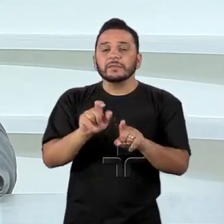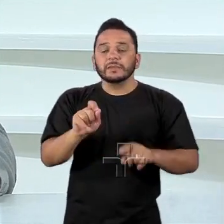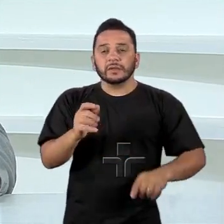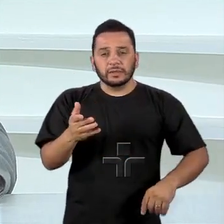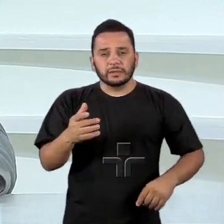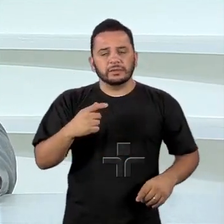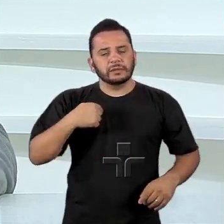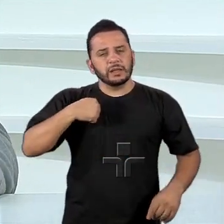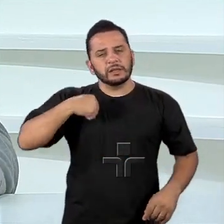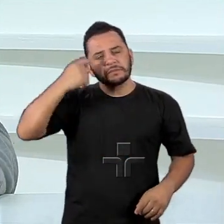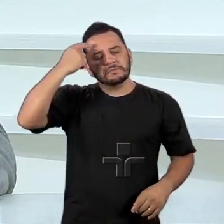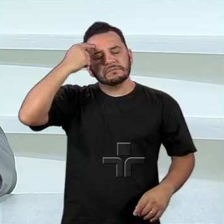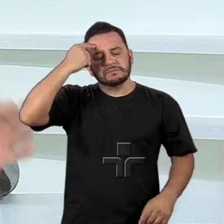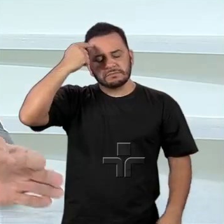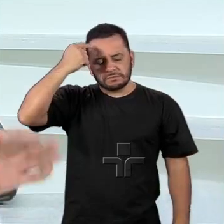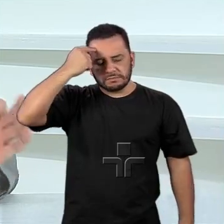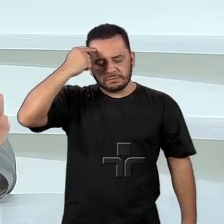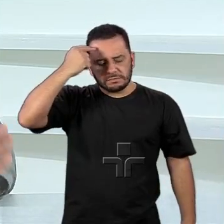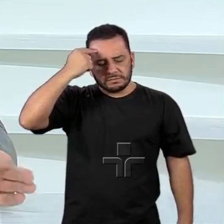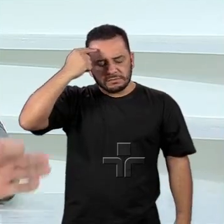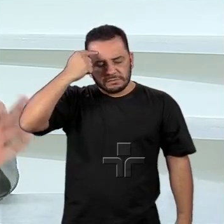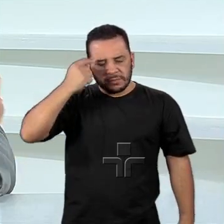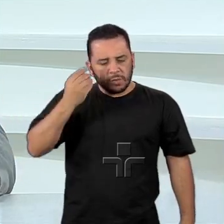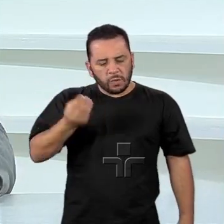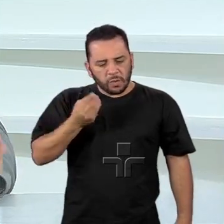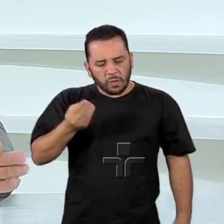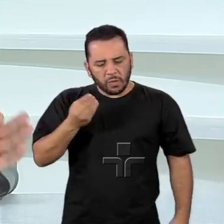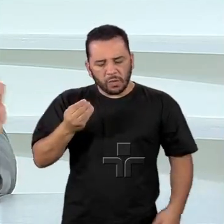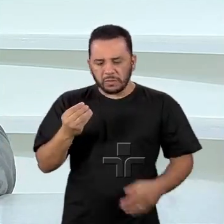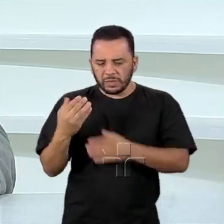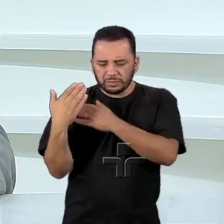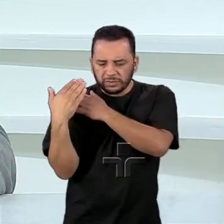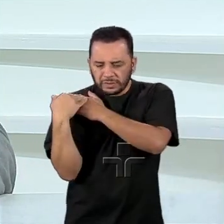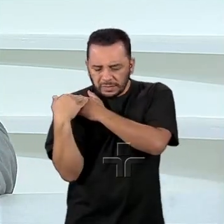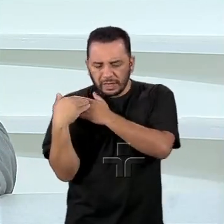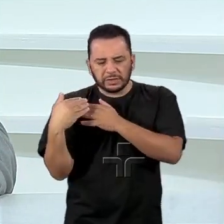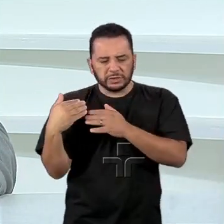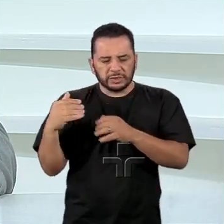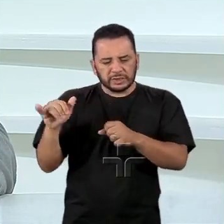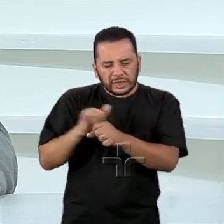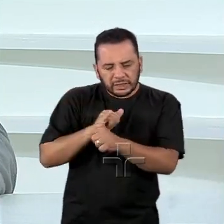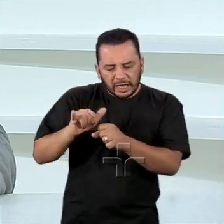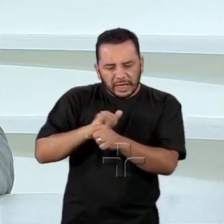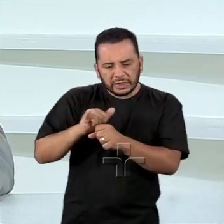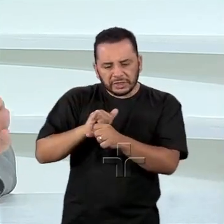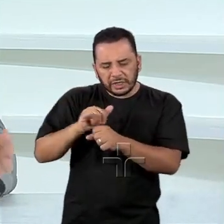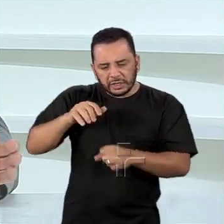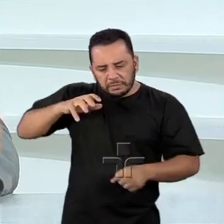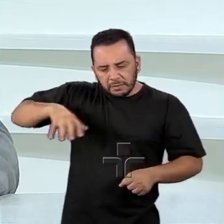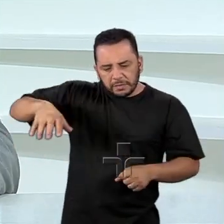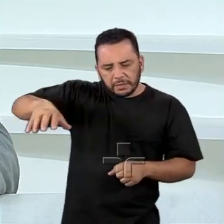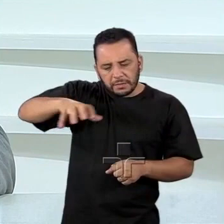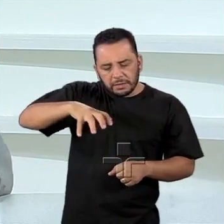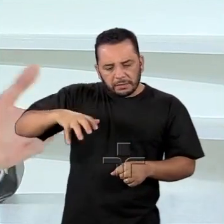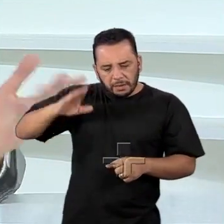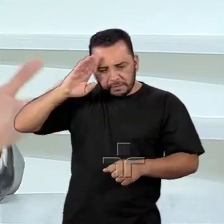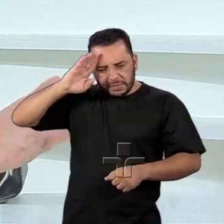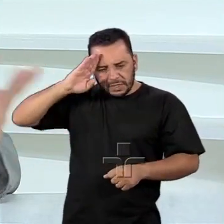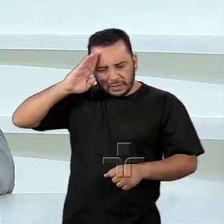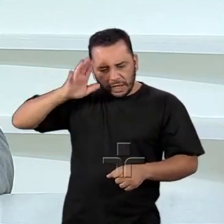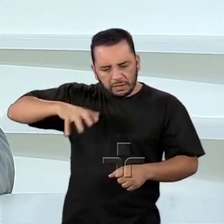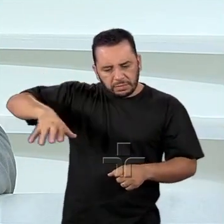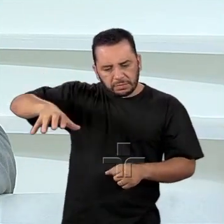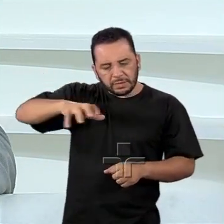pensamento sobre o papel estratégico da indústria militar, da indústria de defesa. O tema